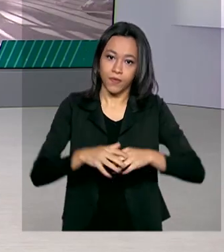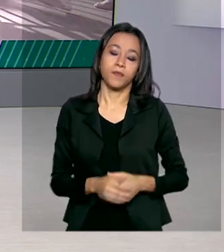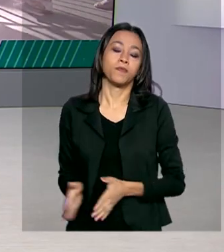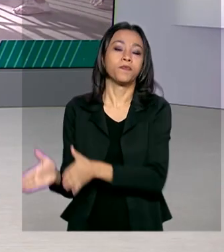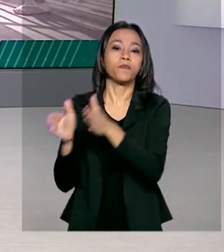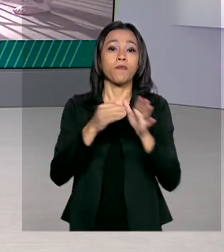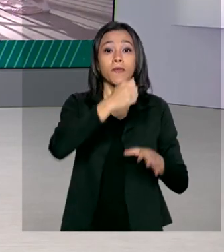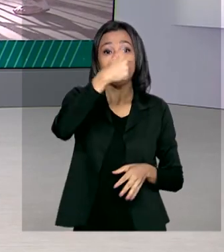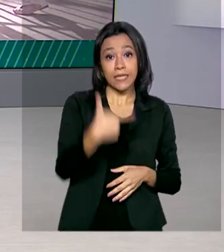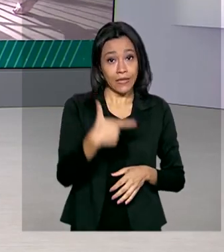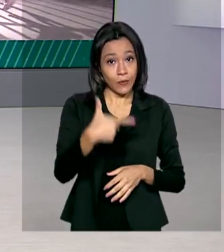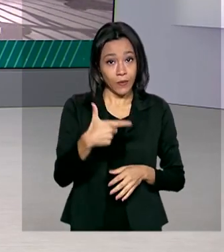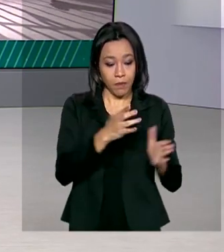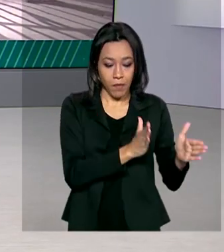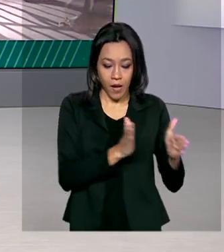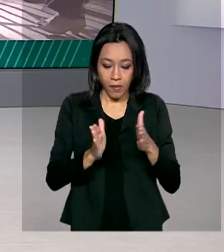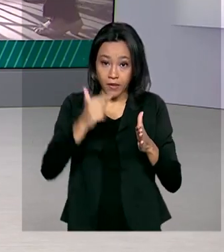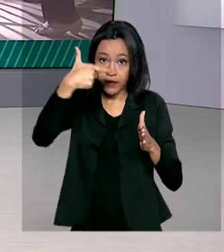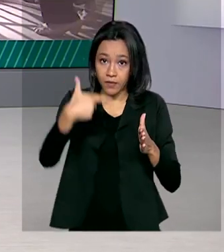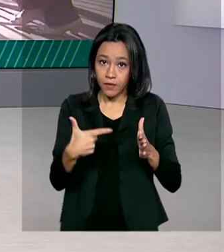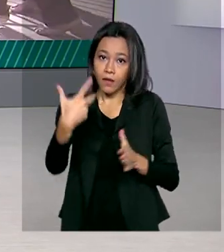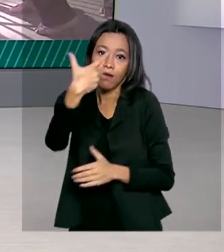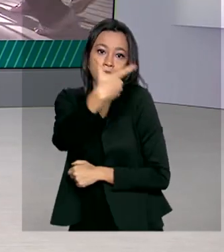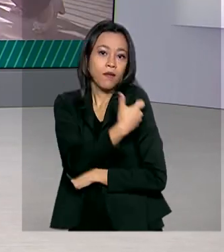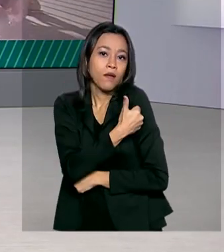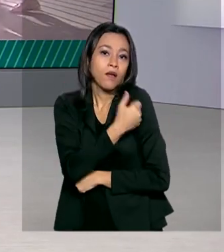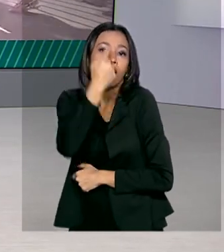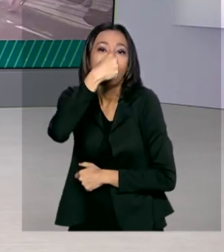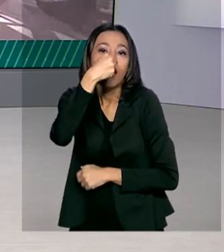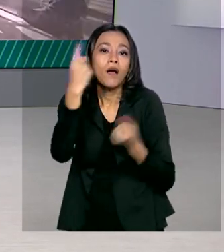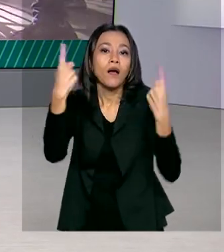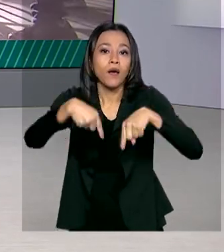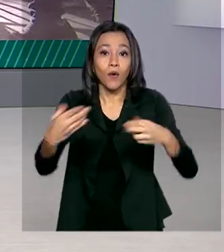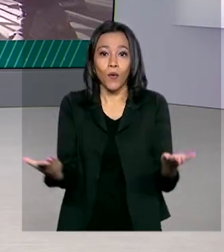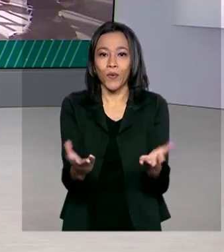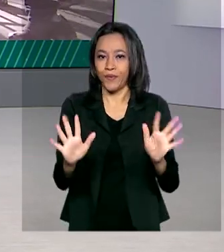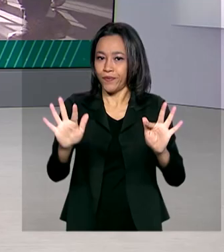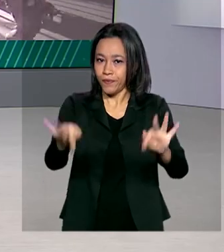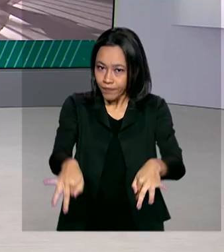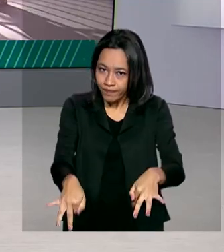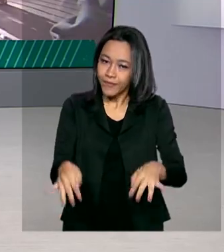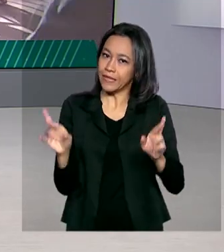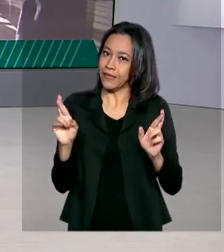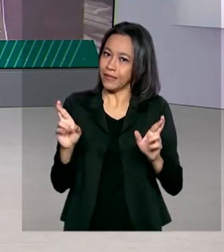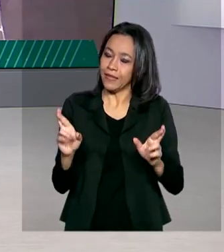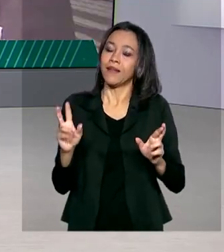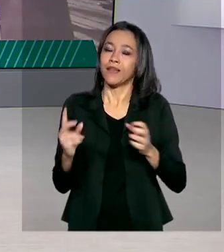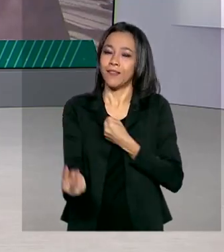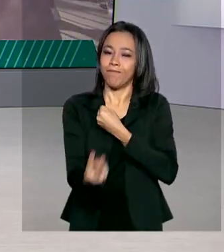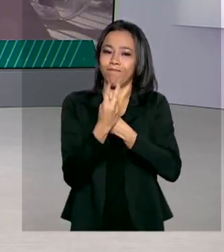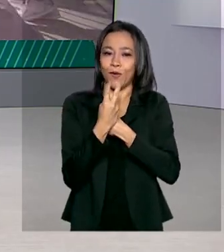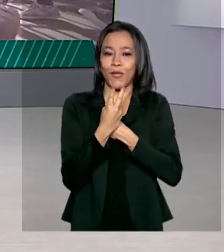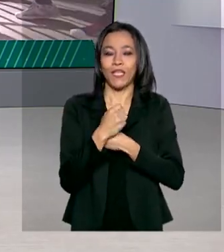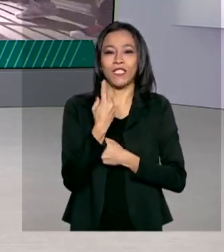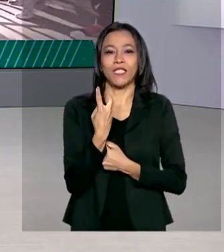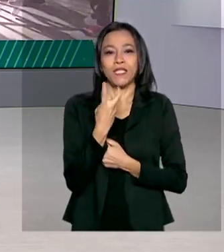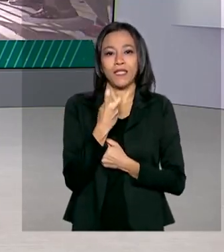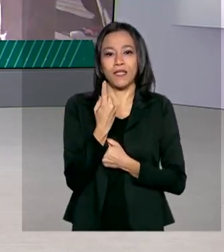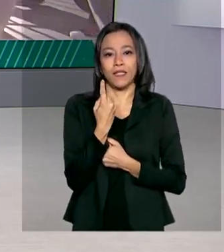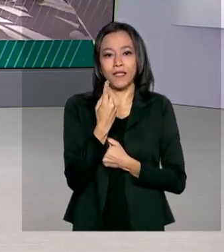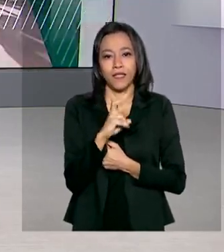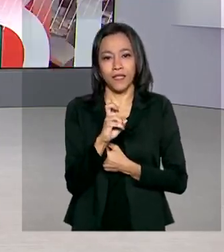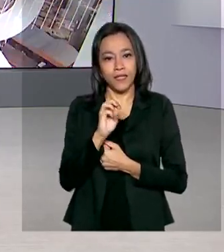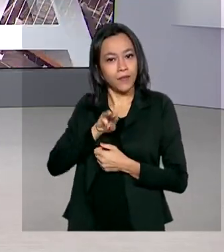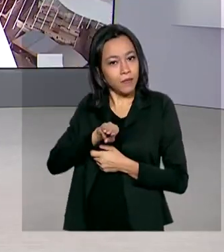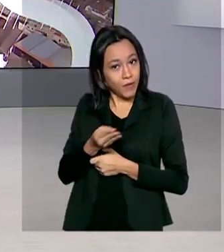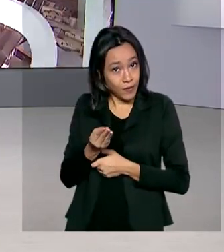A segunda fase da campanha nacional de vacinação contra a gripe termina hoje. A expectativa é imunizar mais de 15 milhões de